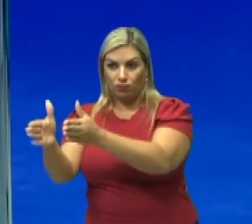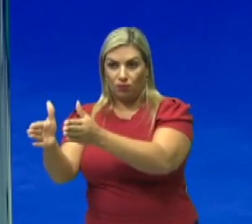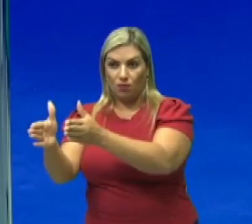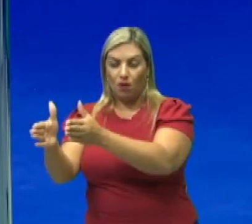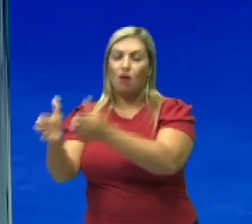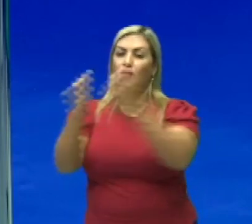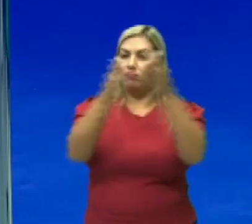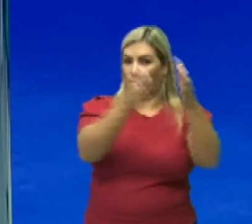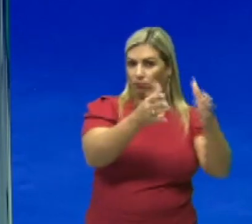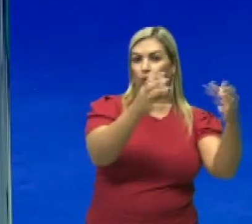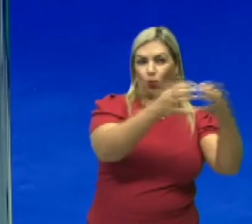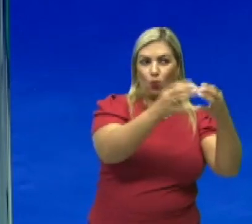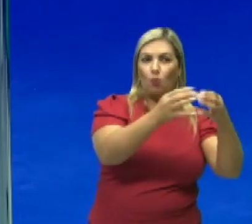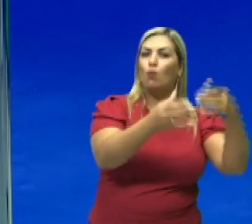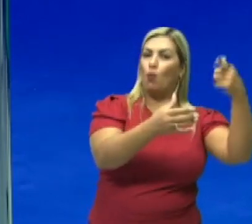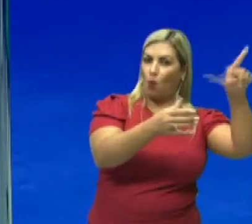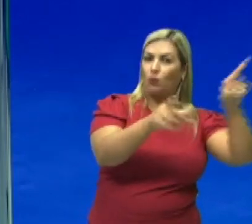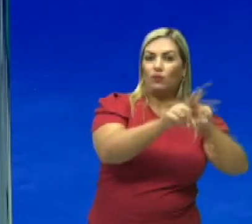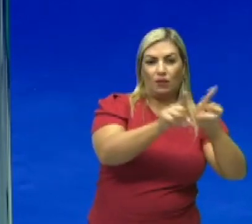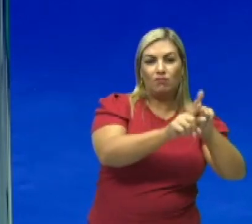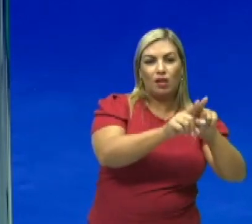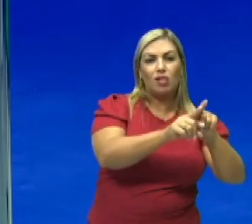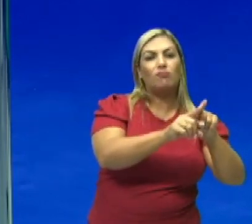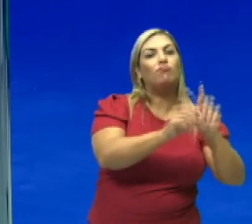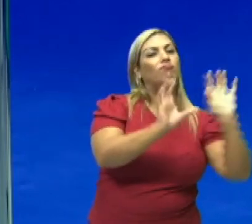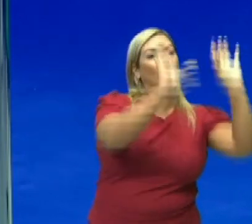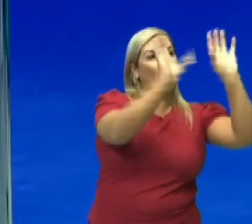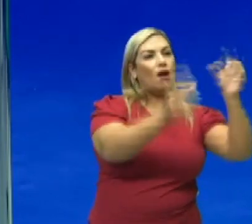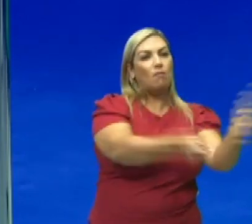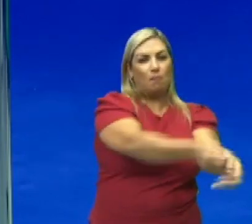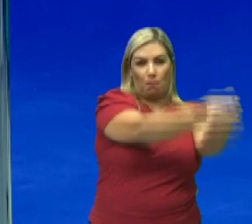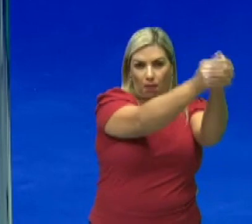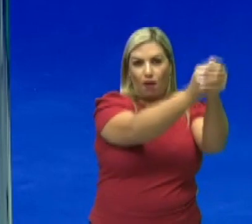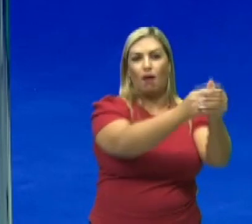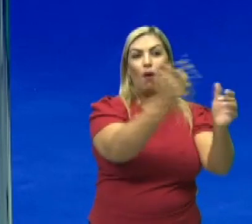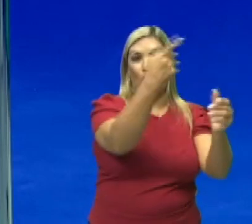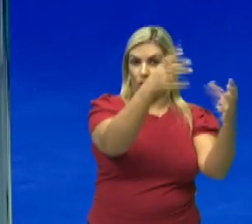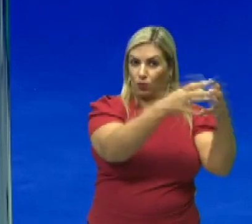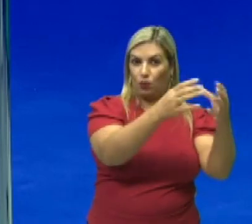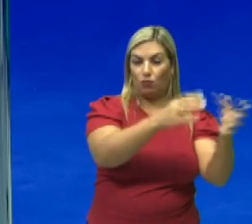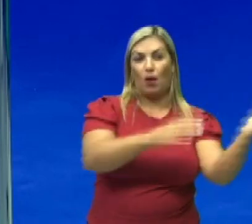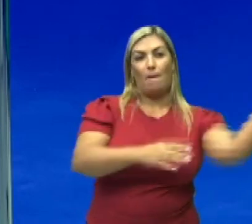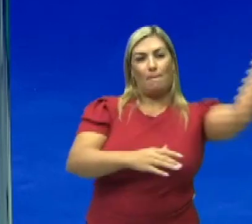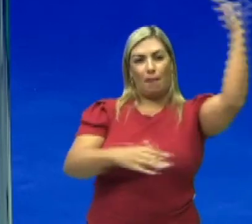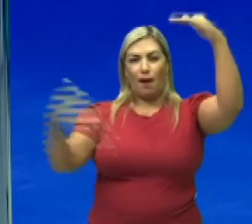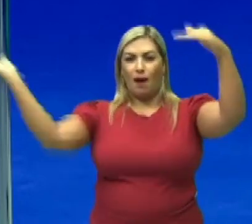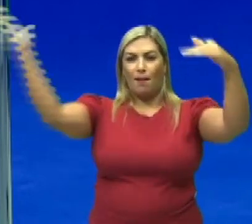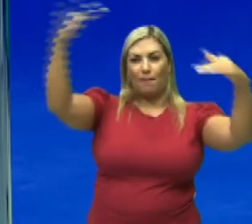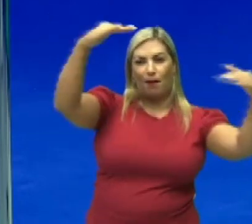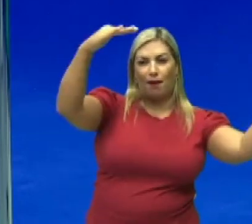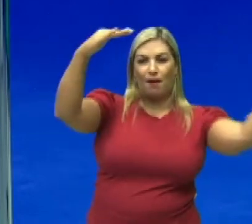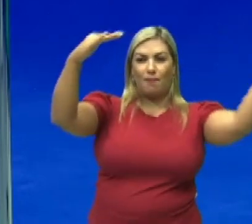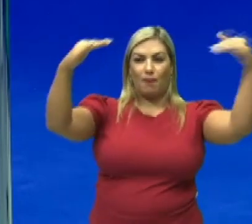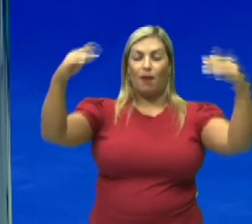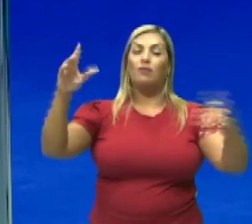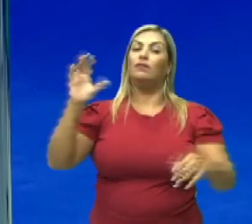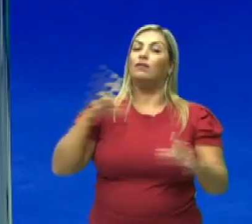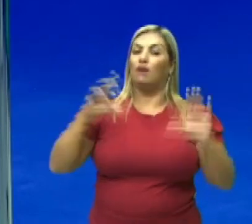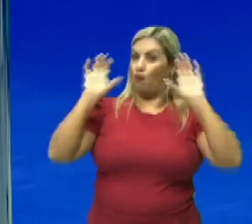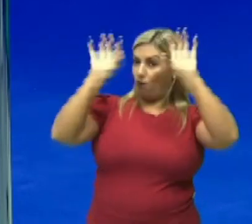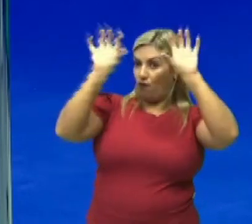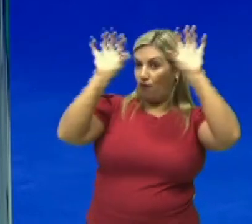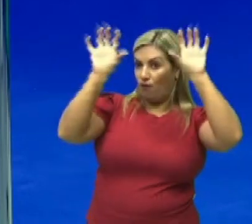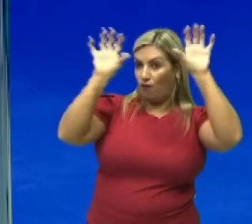repasso também para a outra equipe quando eu quero fazer o ataque. Então, o voleibol é